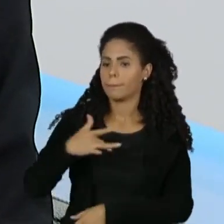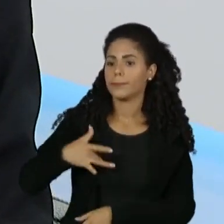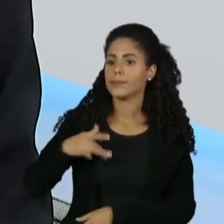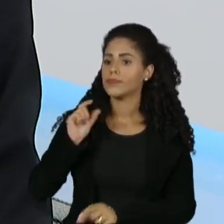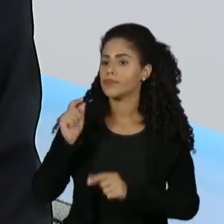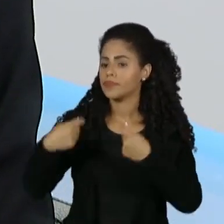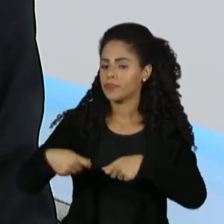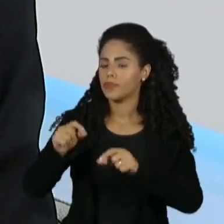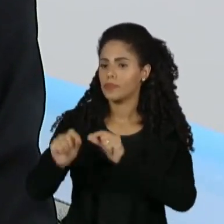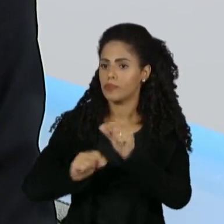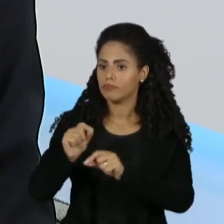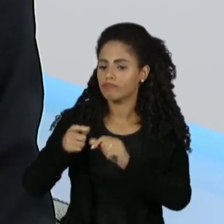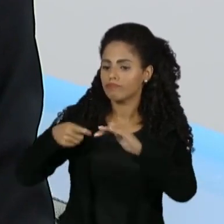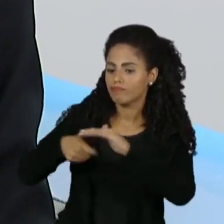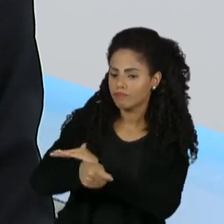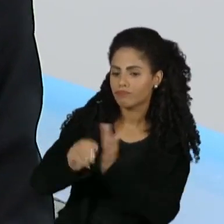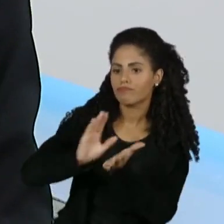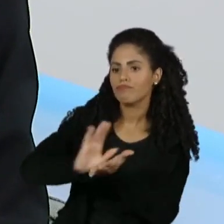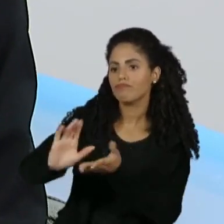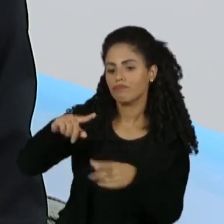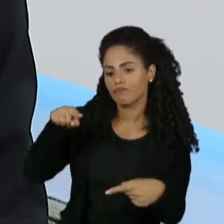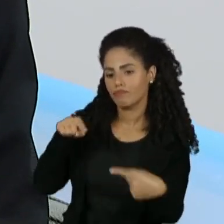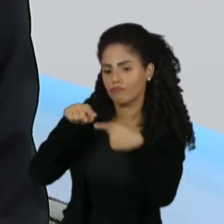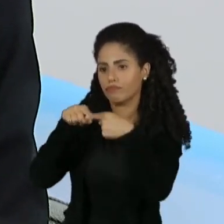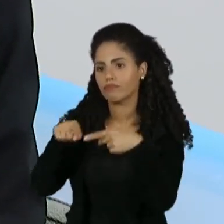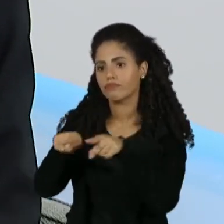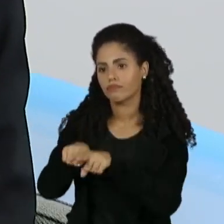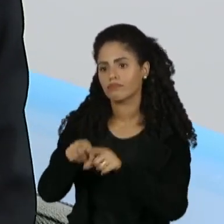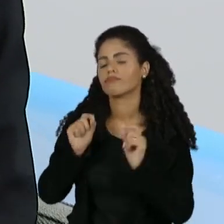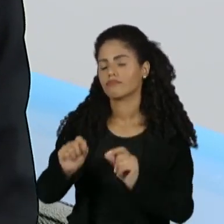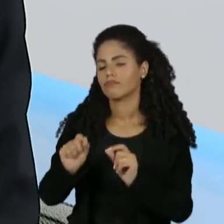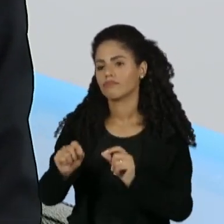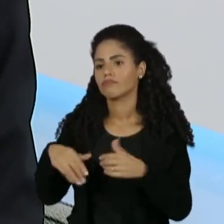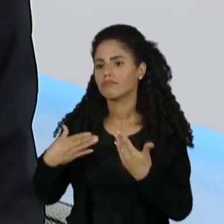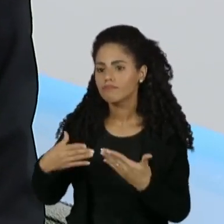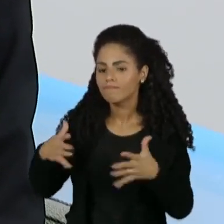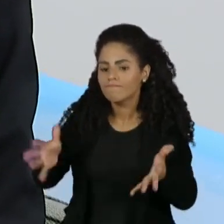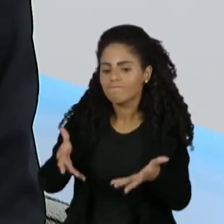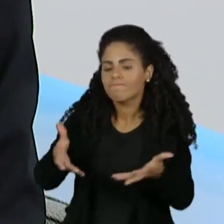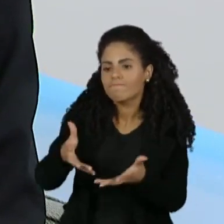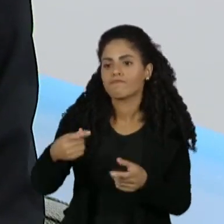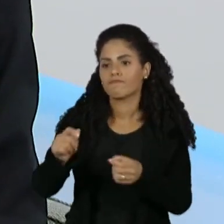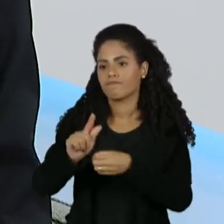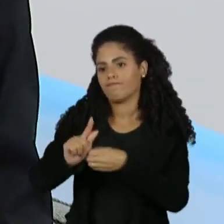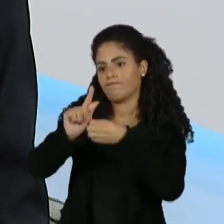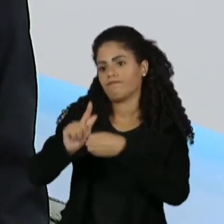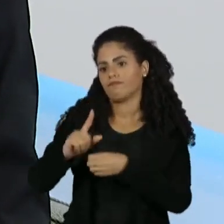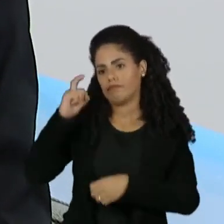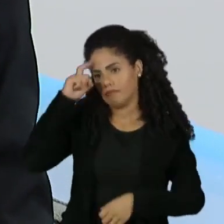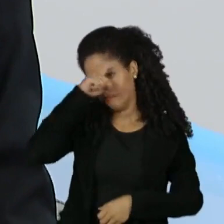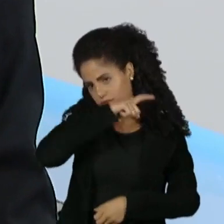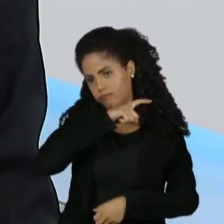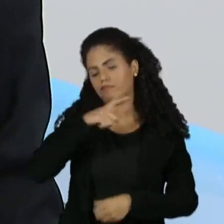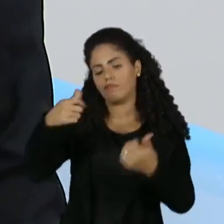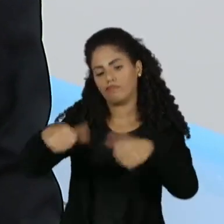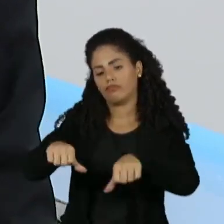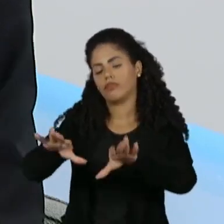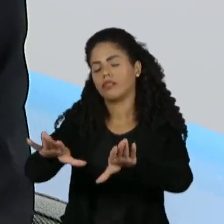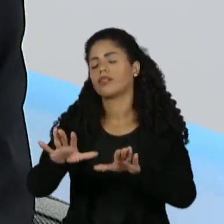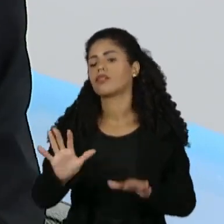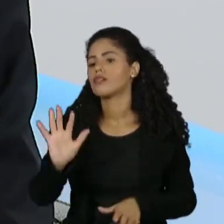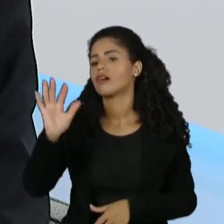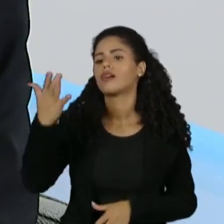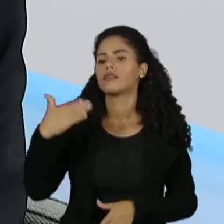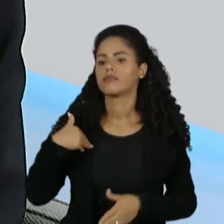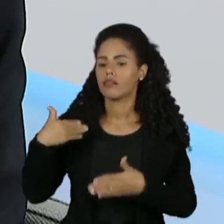carece de investimento adequado e sofre de ineficiência de gestão. E daí, passam por